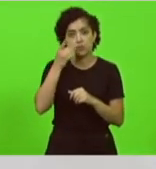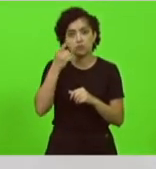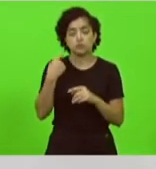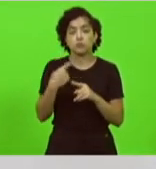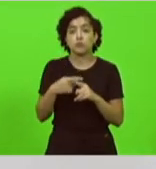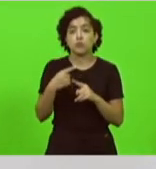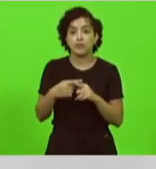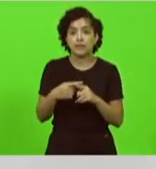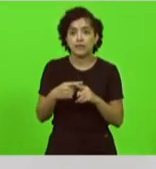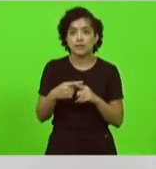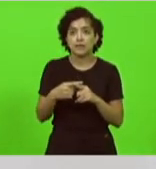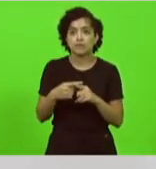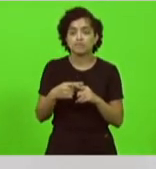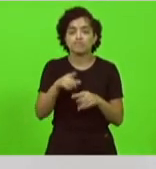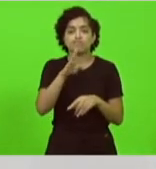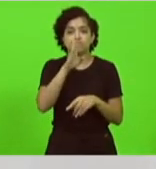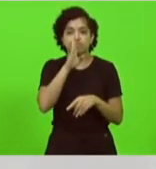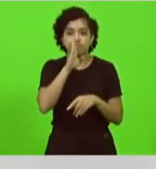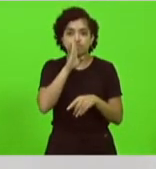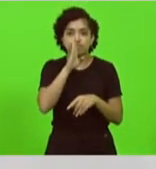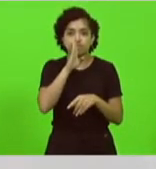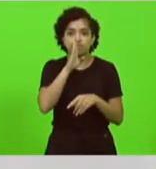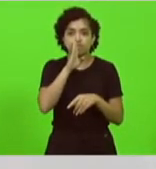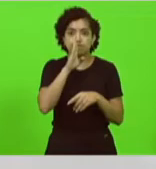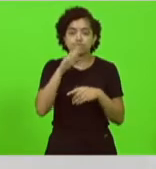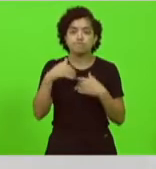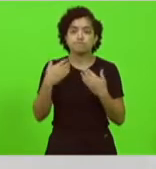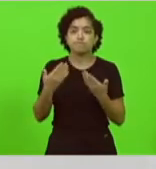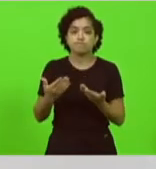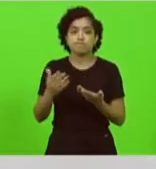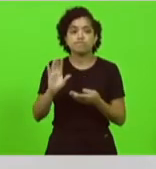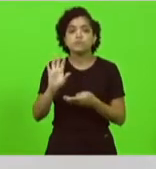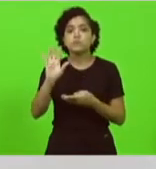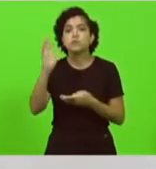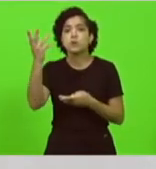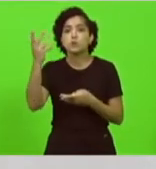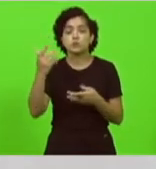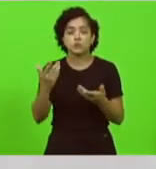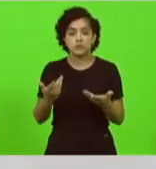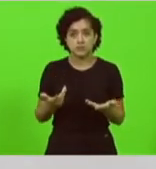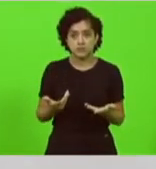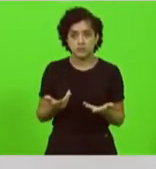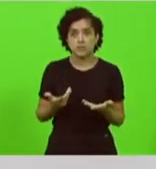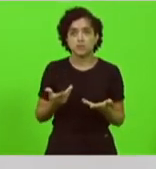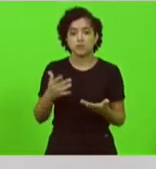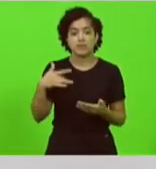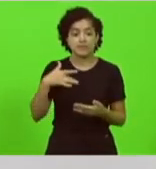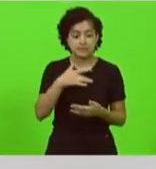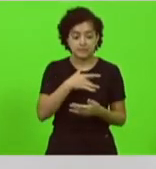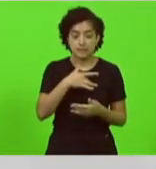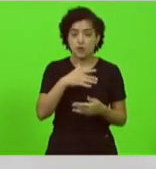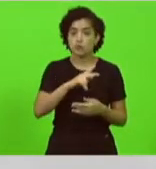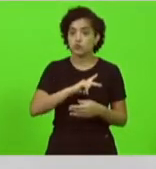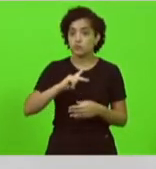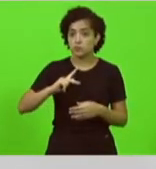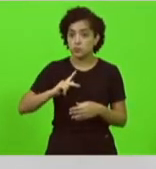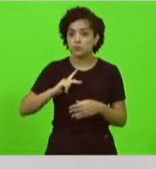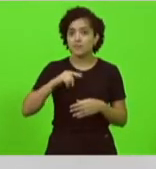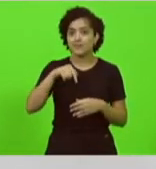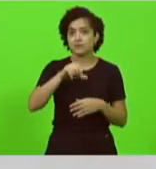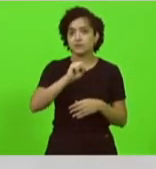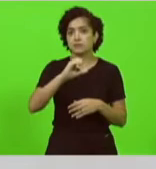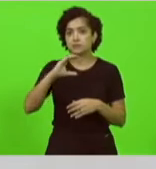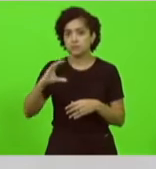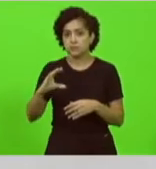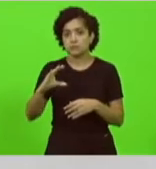quem se calar diante do que está acontecendo na saúde pública de santa catarina é